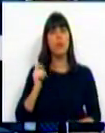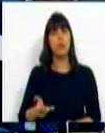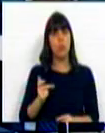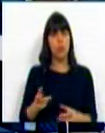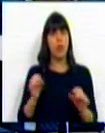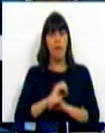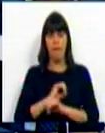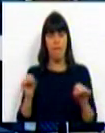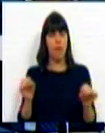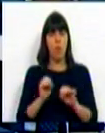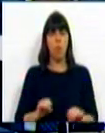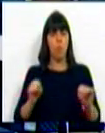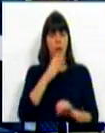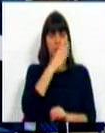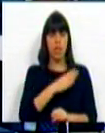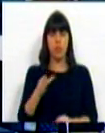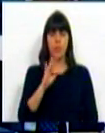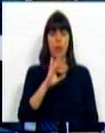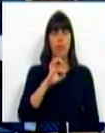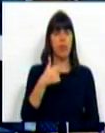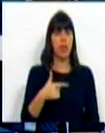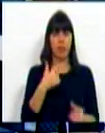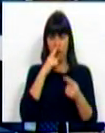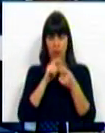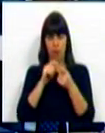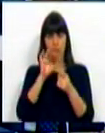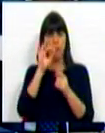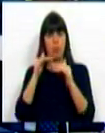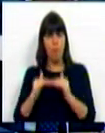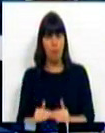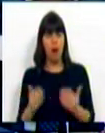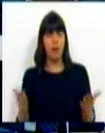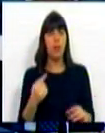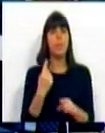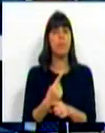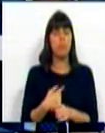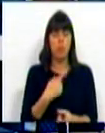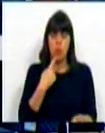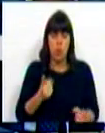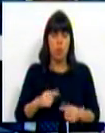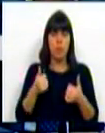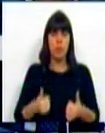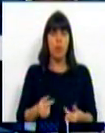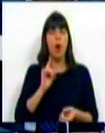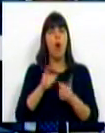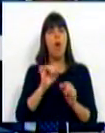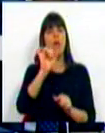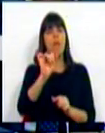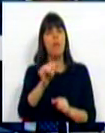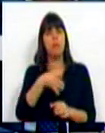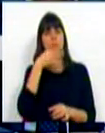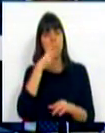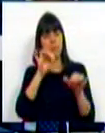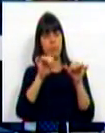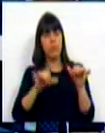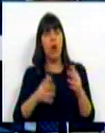que não tinha a execução da FCT tão baixa. Também não percebo bem qual a sua alocução,